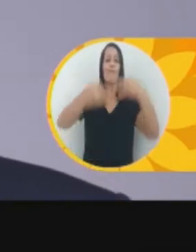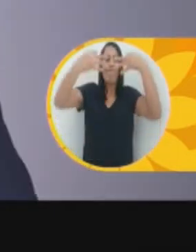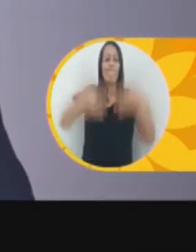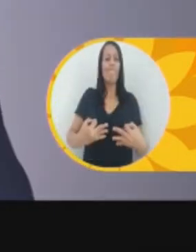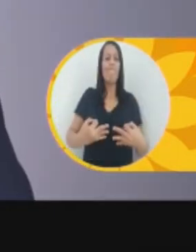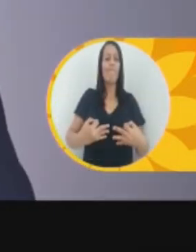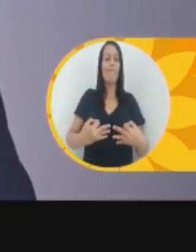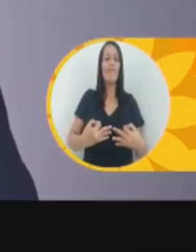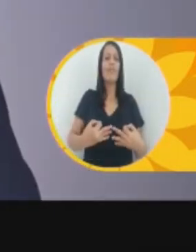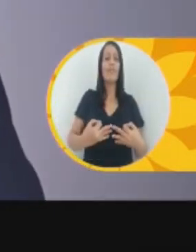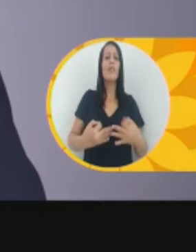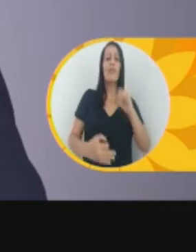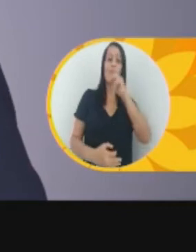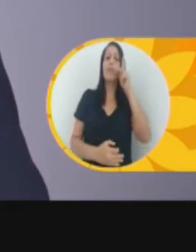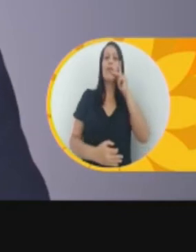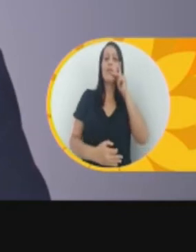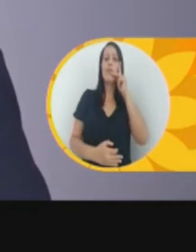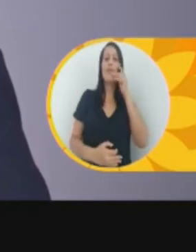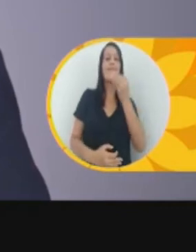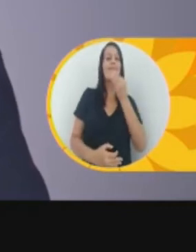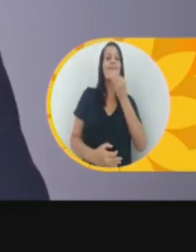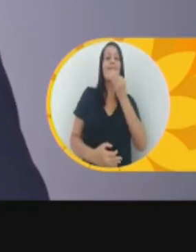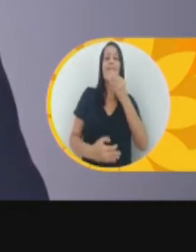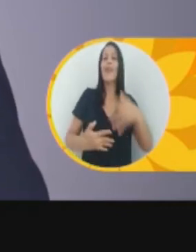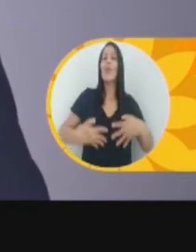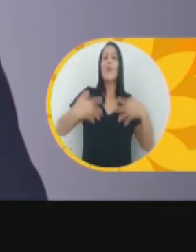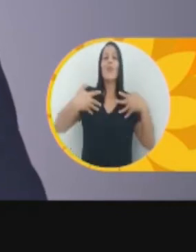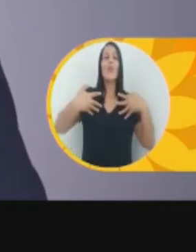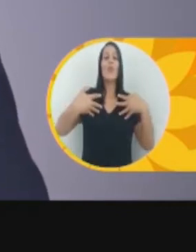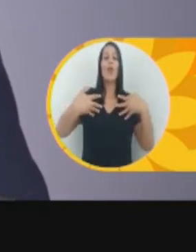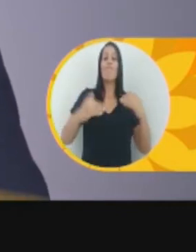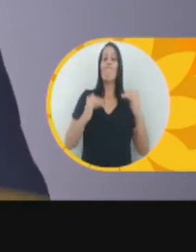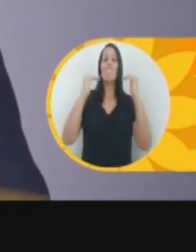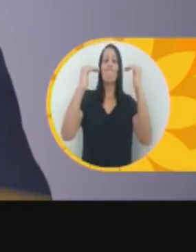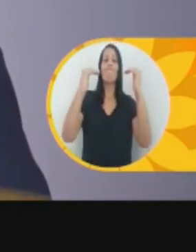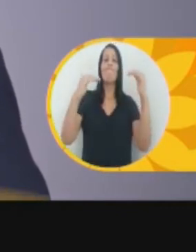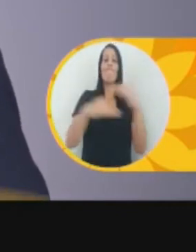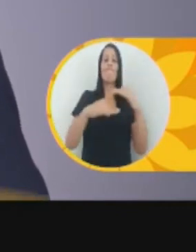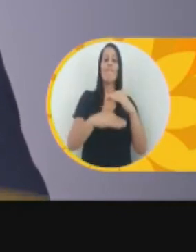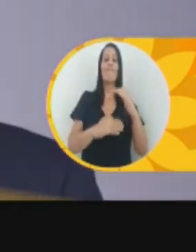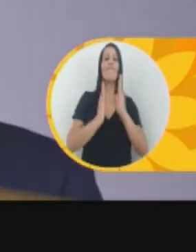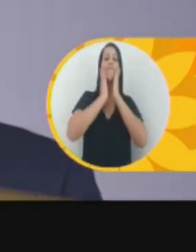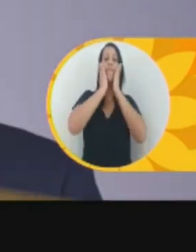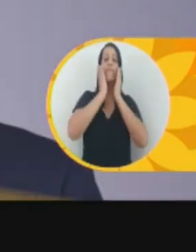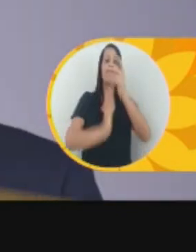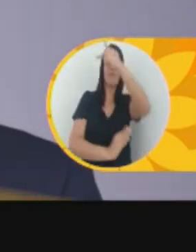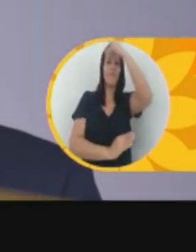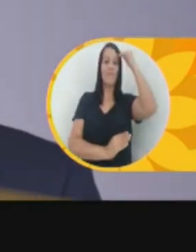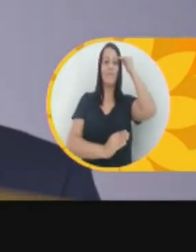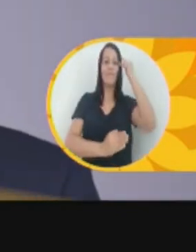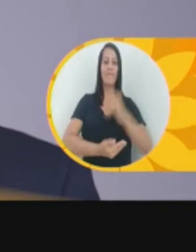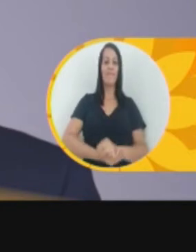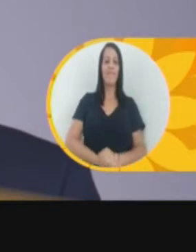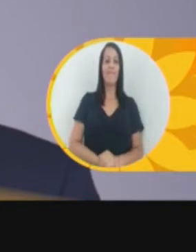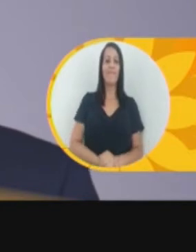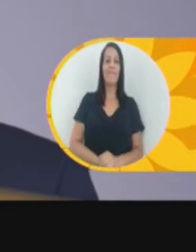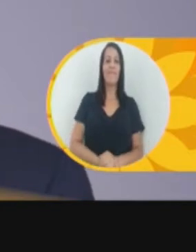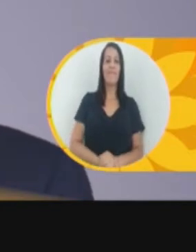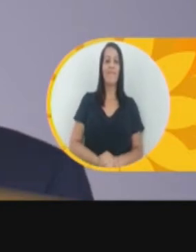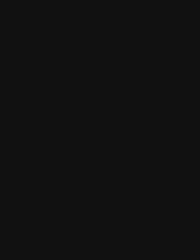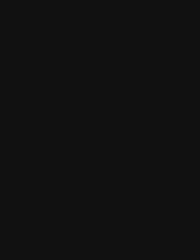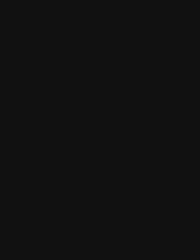fazer política. Vamos devolver a João Pessoa a dignidade e a grandeza de João Pessoa, elegendo o Ricardo Coutinho